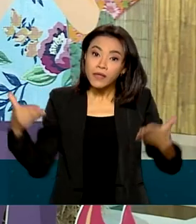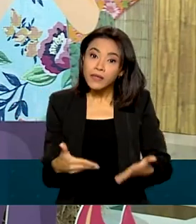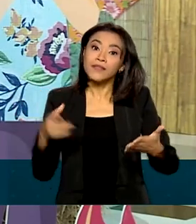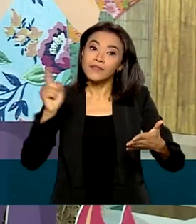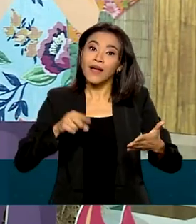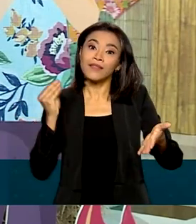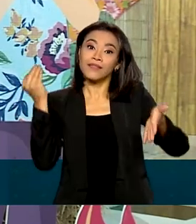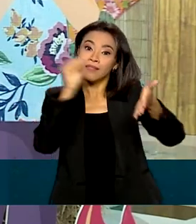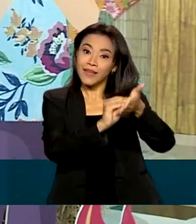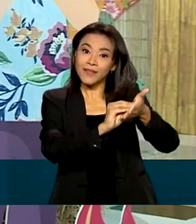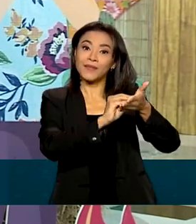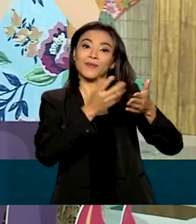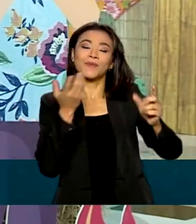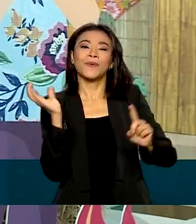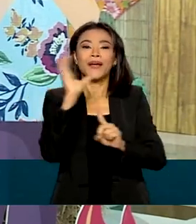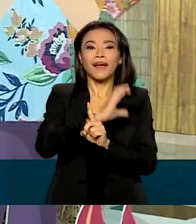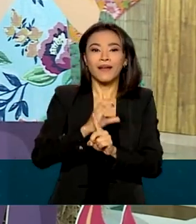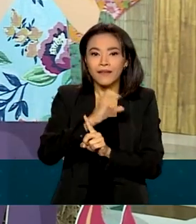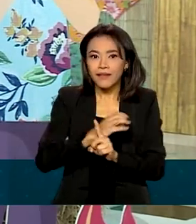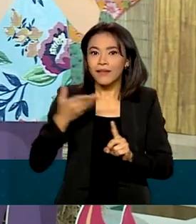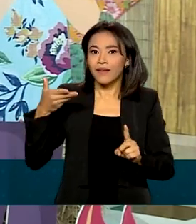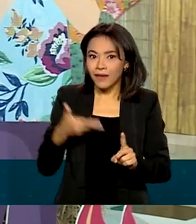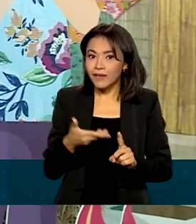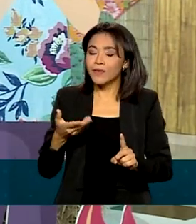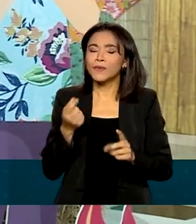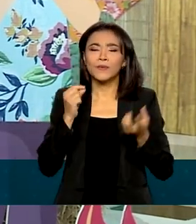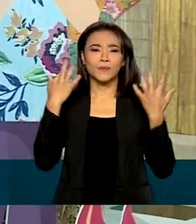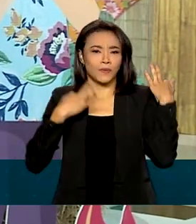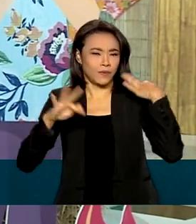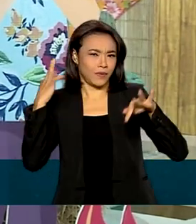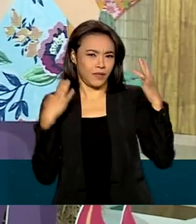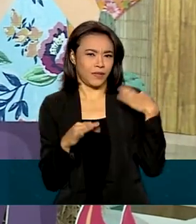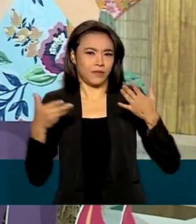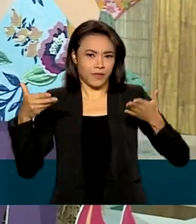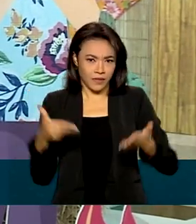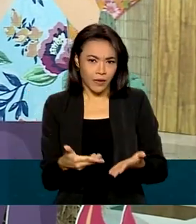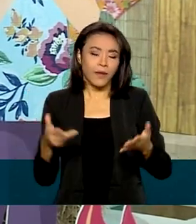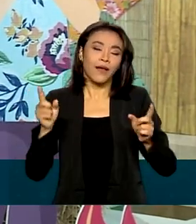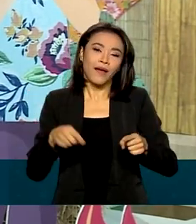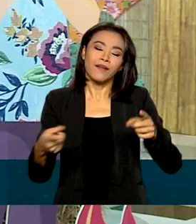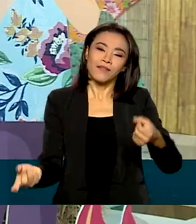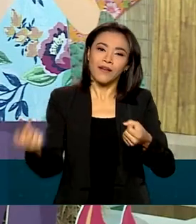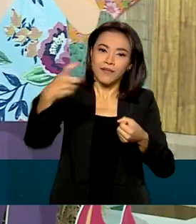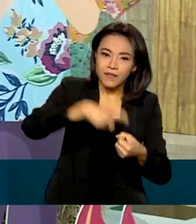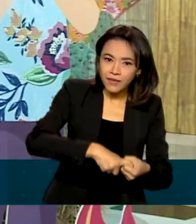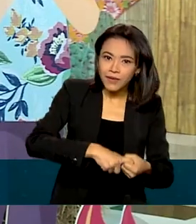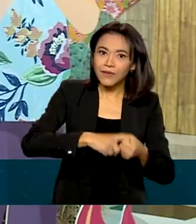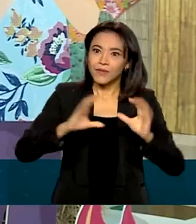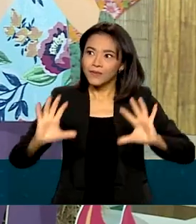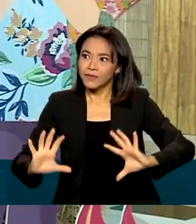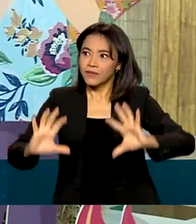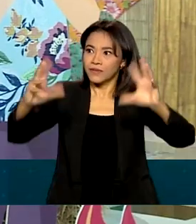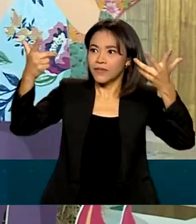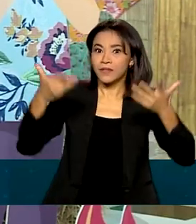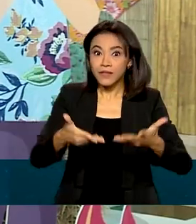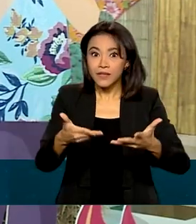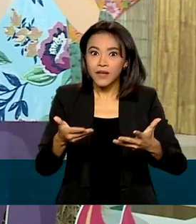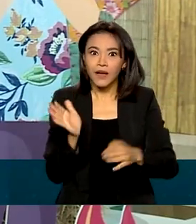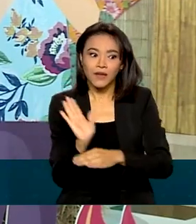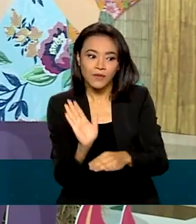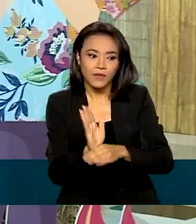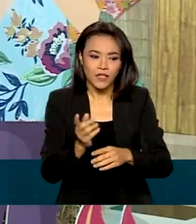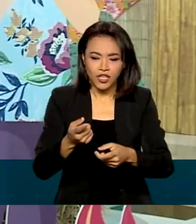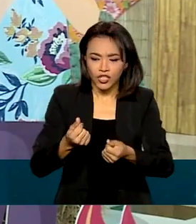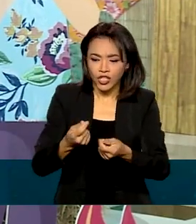nacional de eventos do Ministério do Turismo e marcam agora a retomada dos eventos que geram empregos,